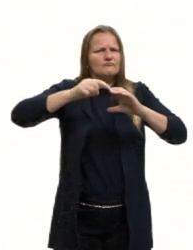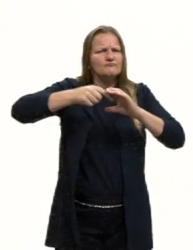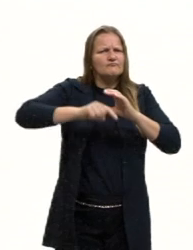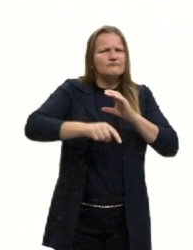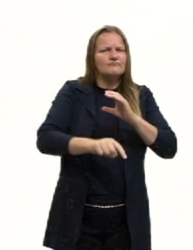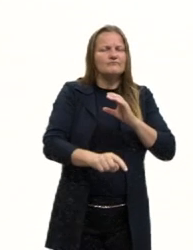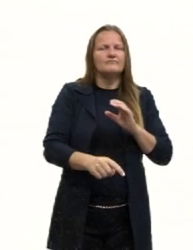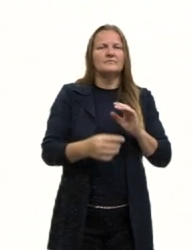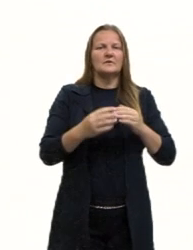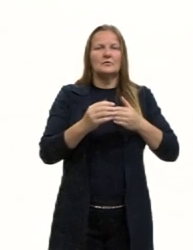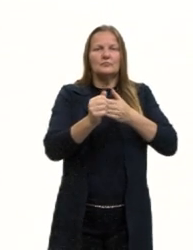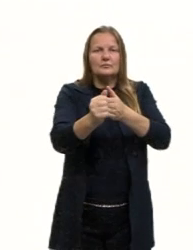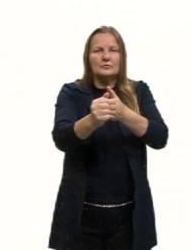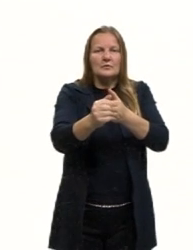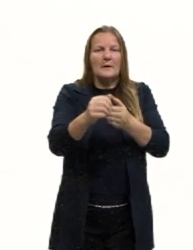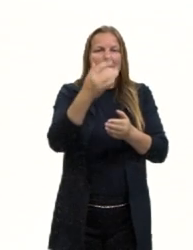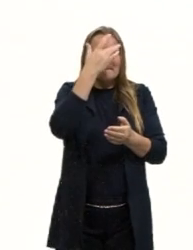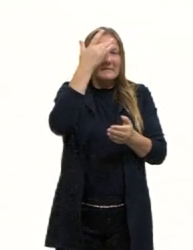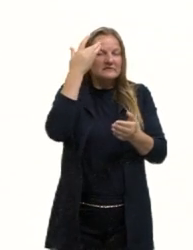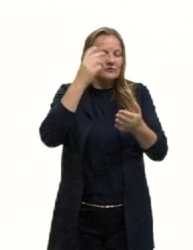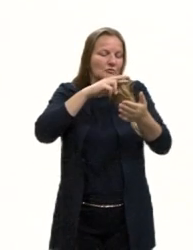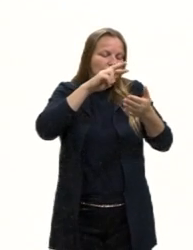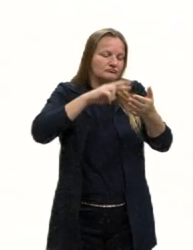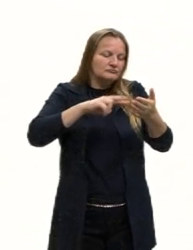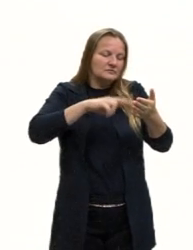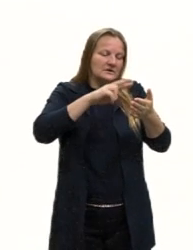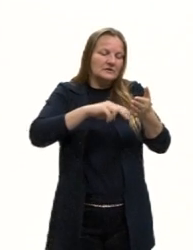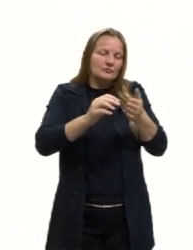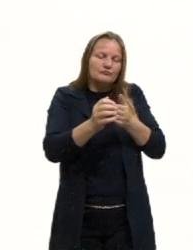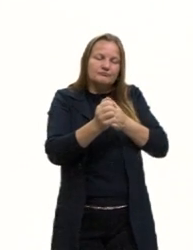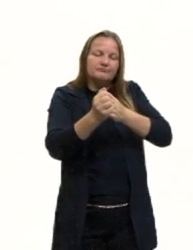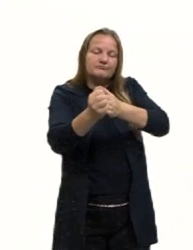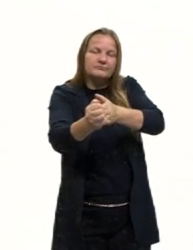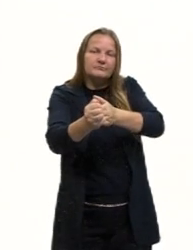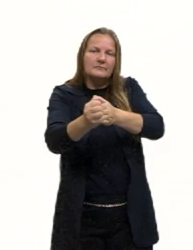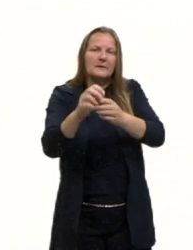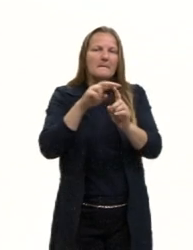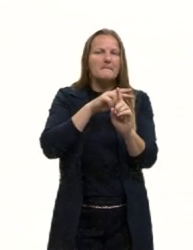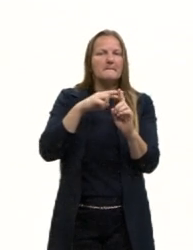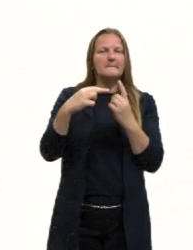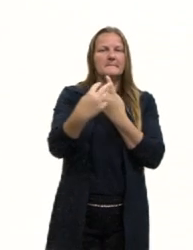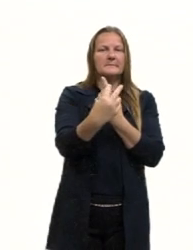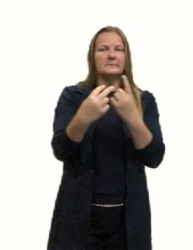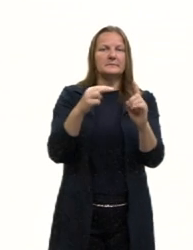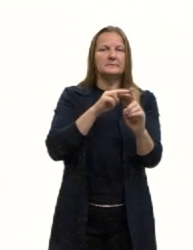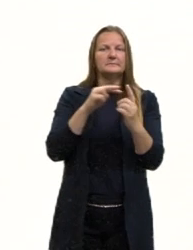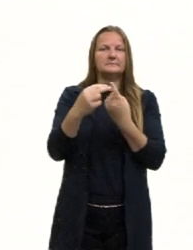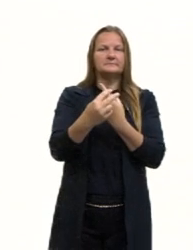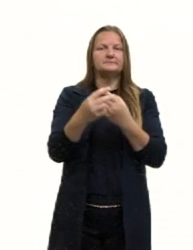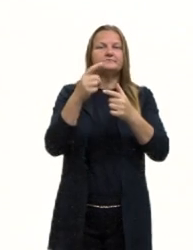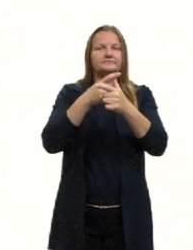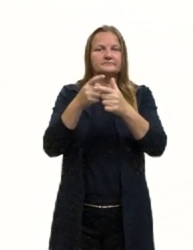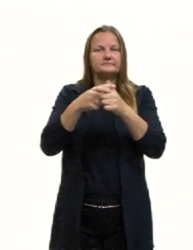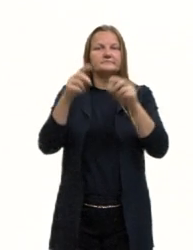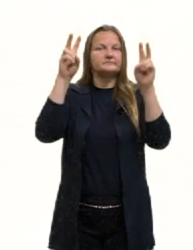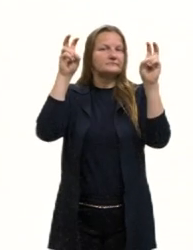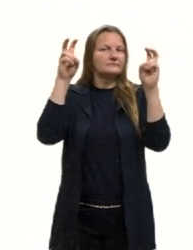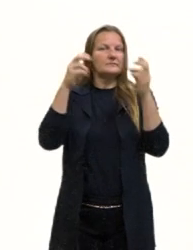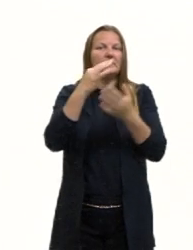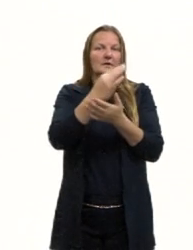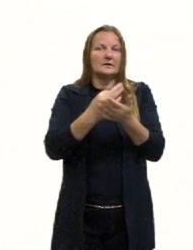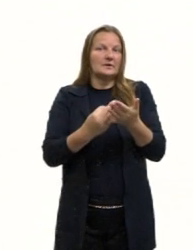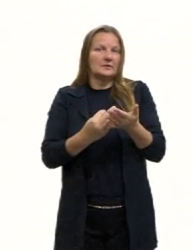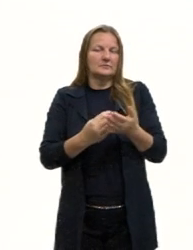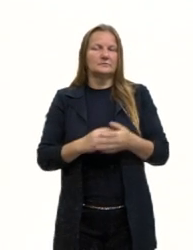direcionando o leitor para o seu ponto de vista sobre a problemática do tema. Então,